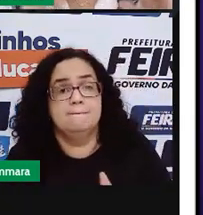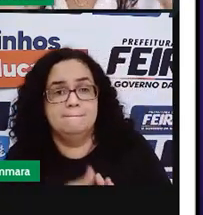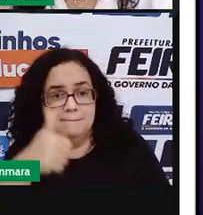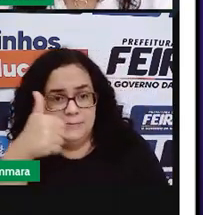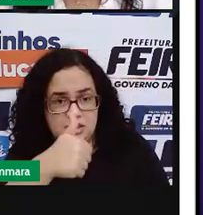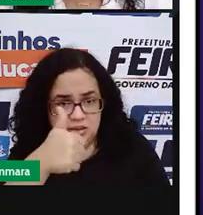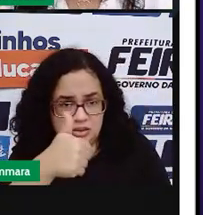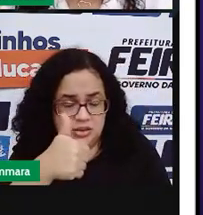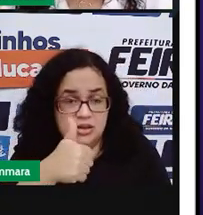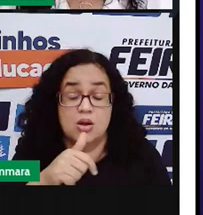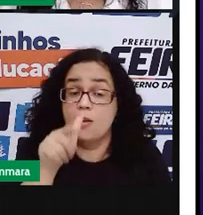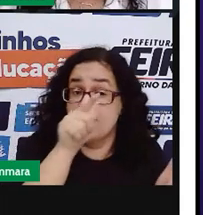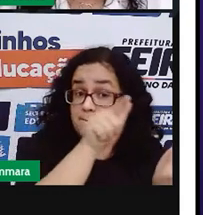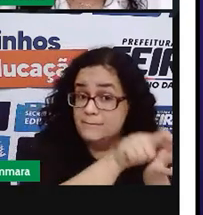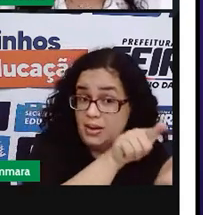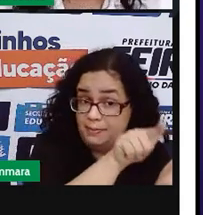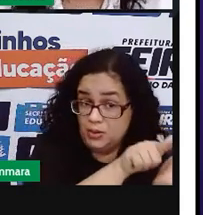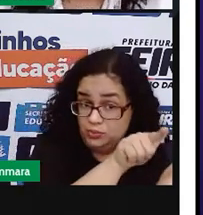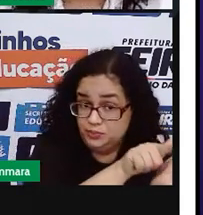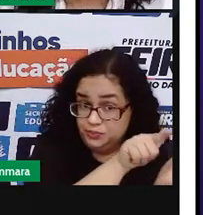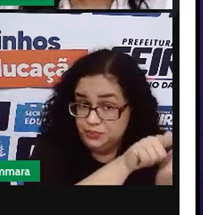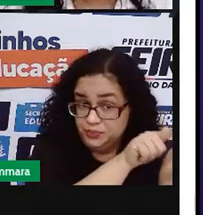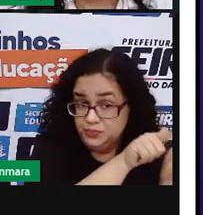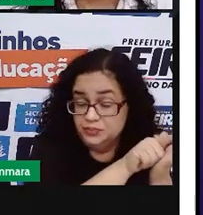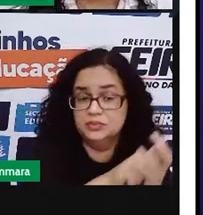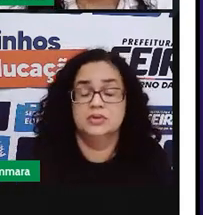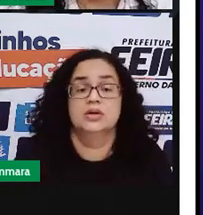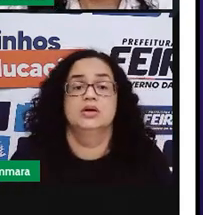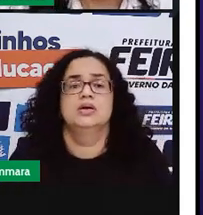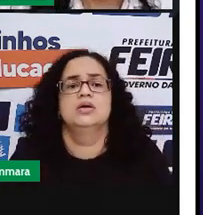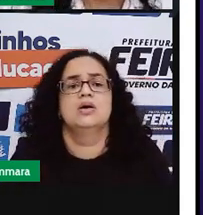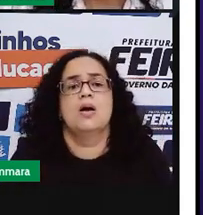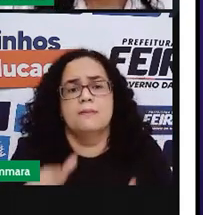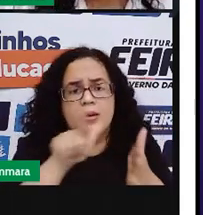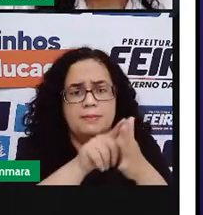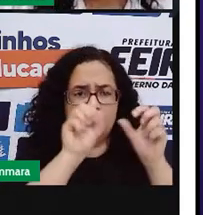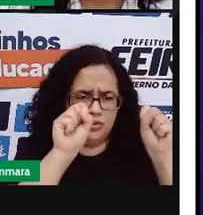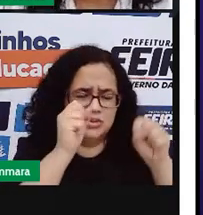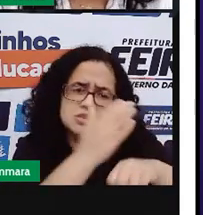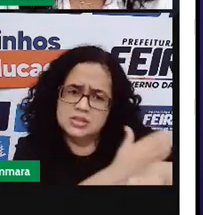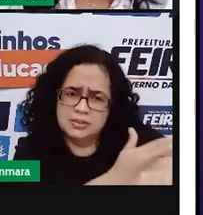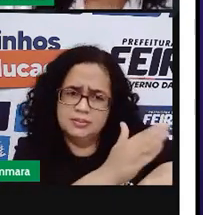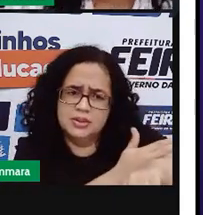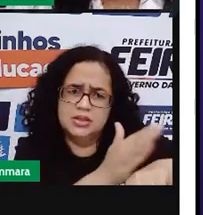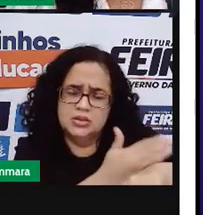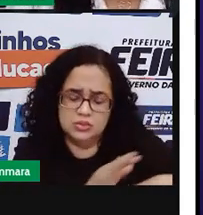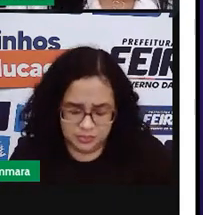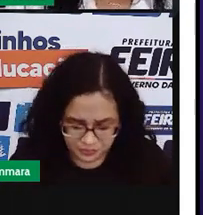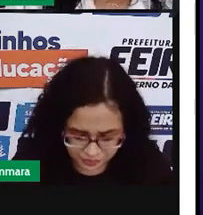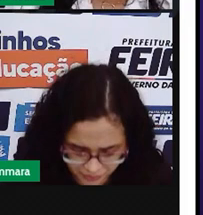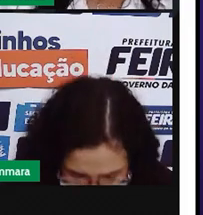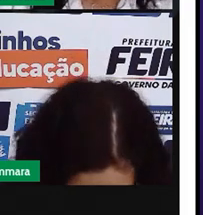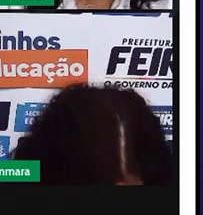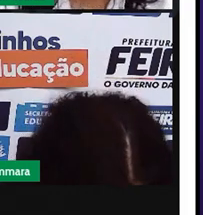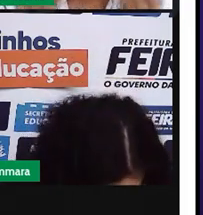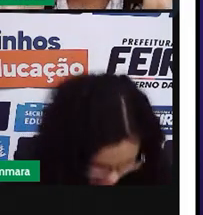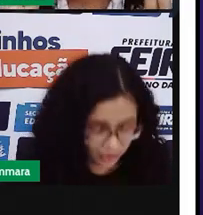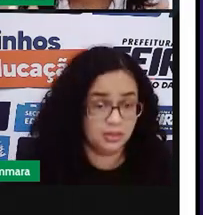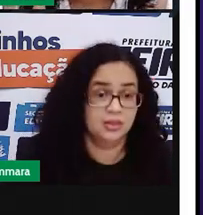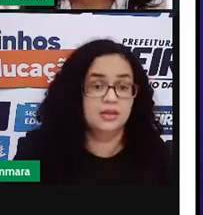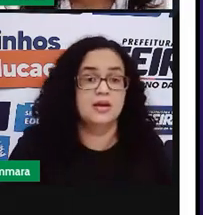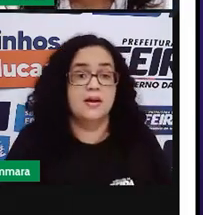Primeiro, o papel. O papel pode ser branco, da sua atividade, sim, tá bom?